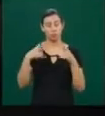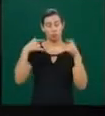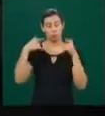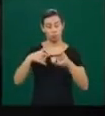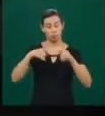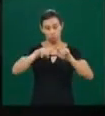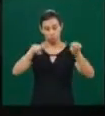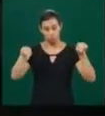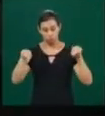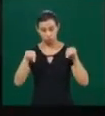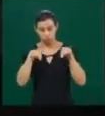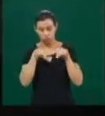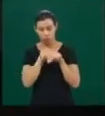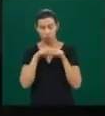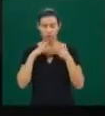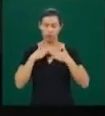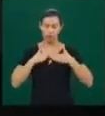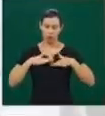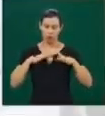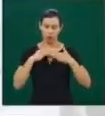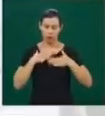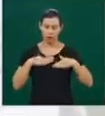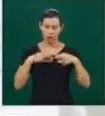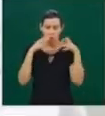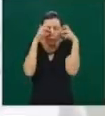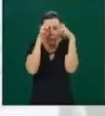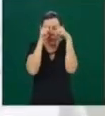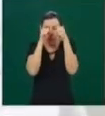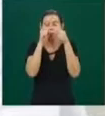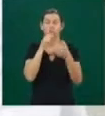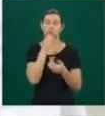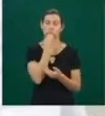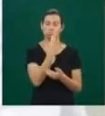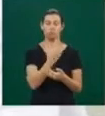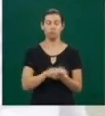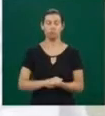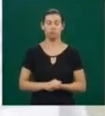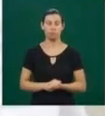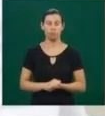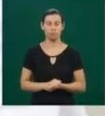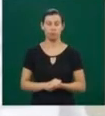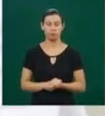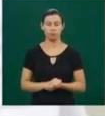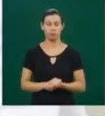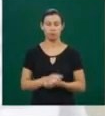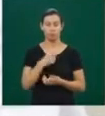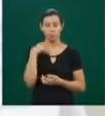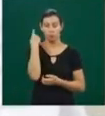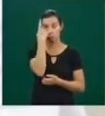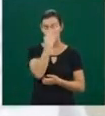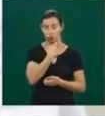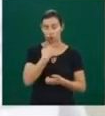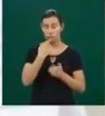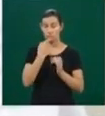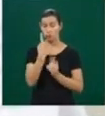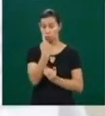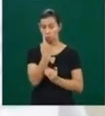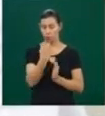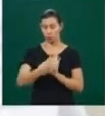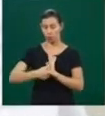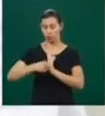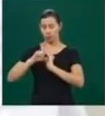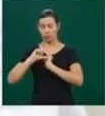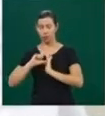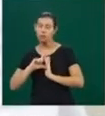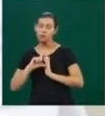escuro também faz a diferença. Uma hora antes, acalmar a criança, não ter brincadeira agitada. Fazer um